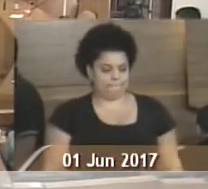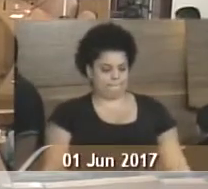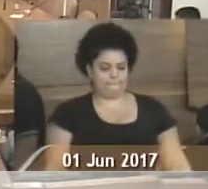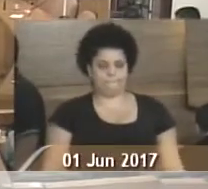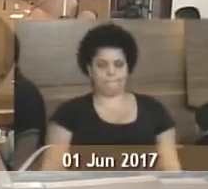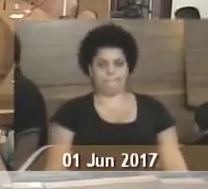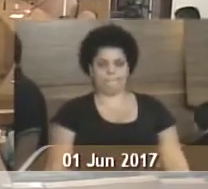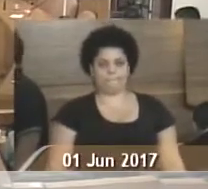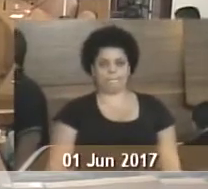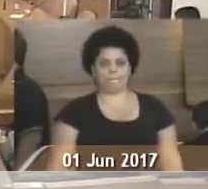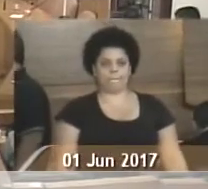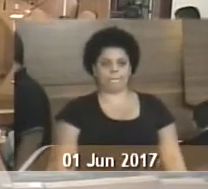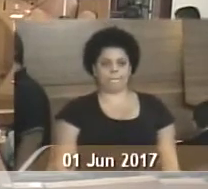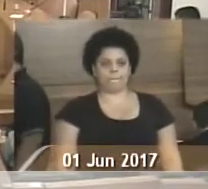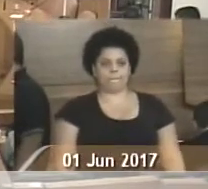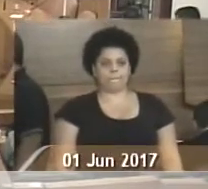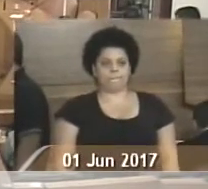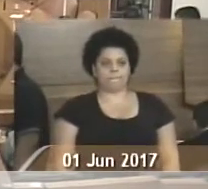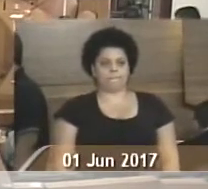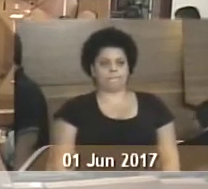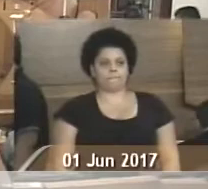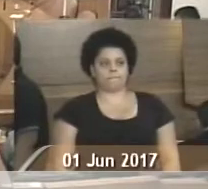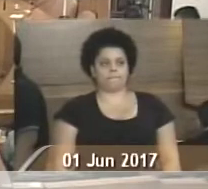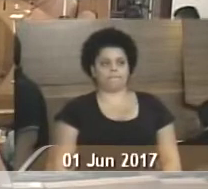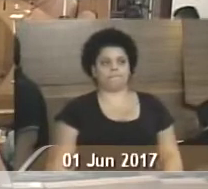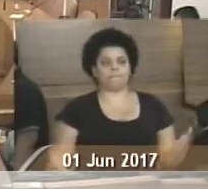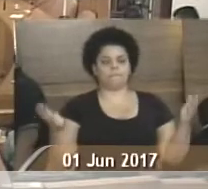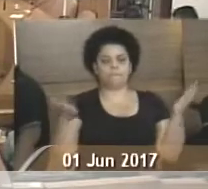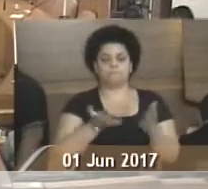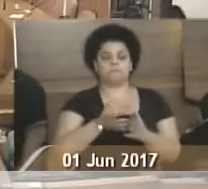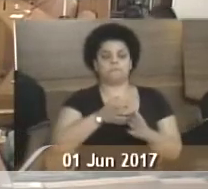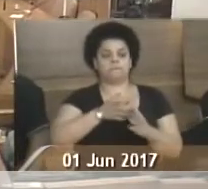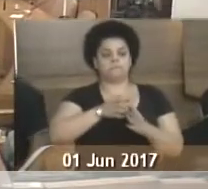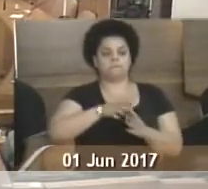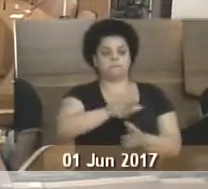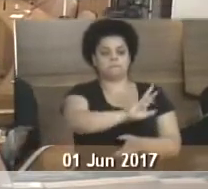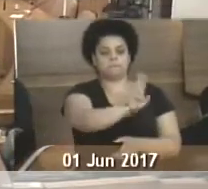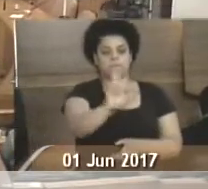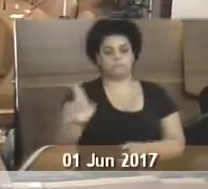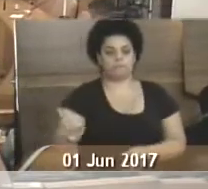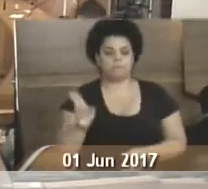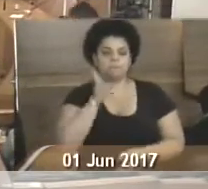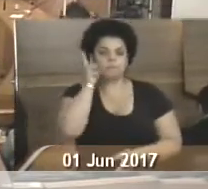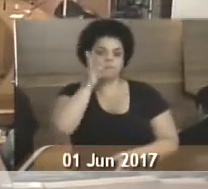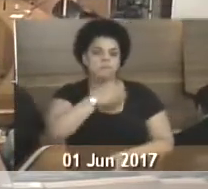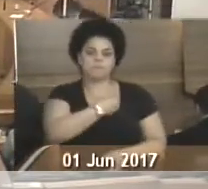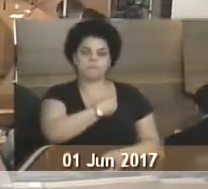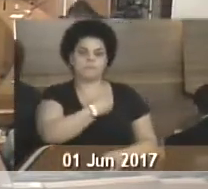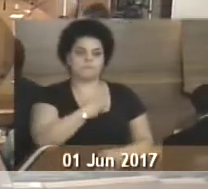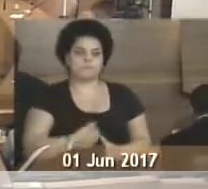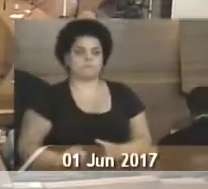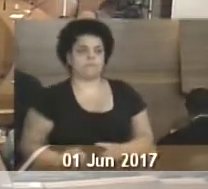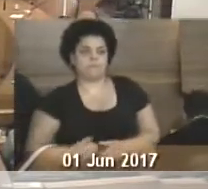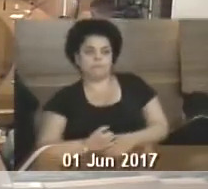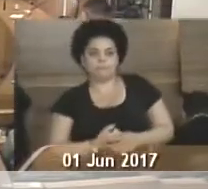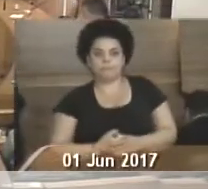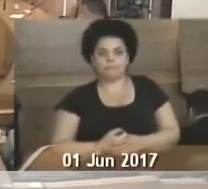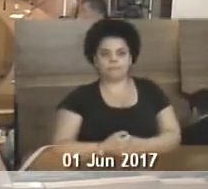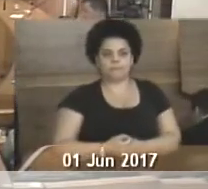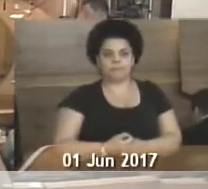solicito a 1ª secretaria ad hoc dessa casa, a vereadora Tite Brasil, que proceda à chamada nominal dos senhores vereadores presentes.